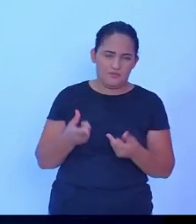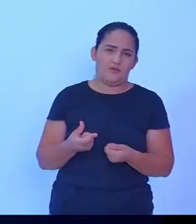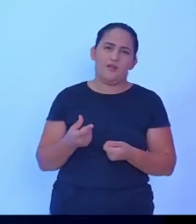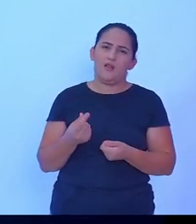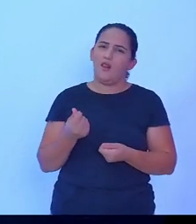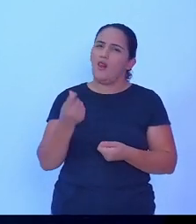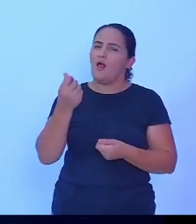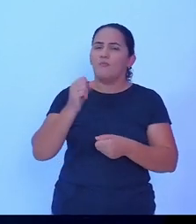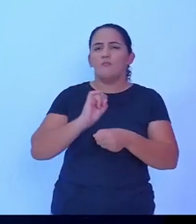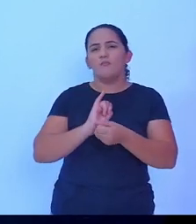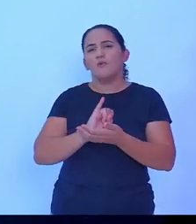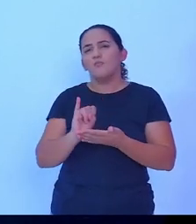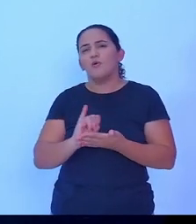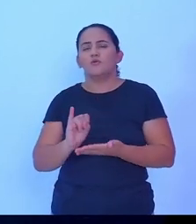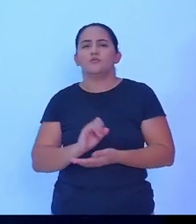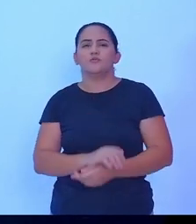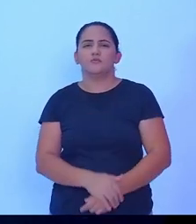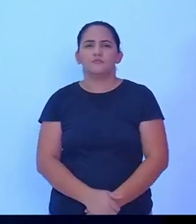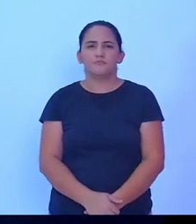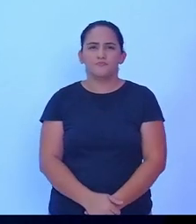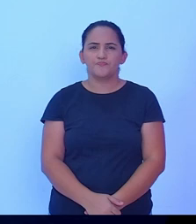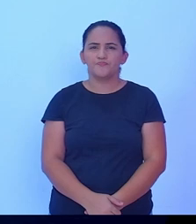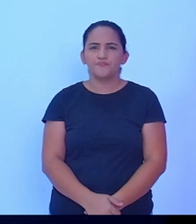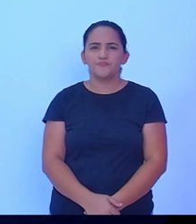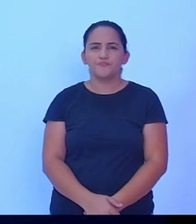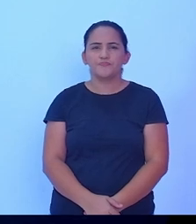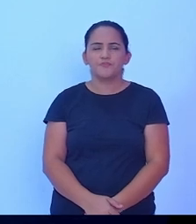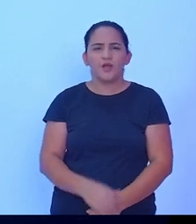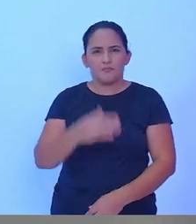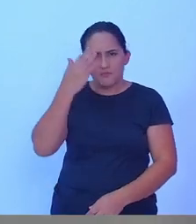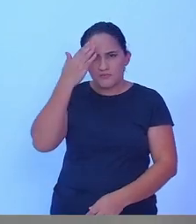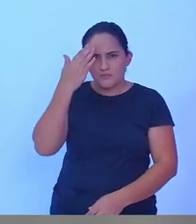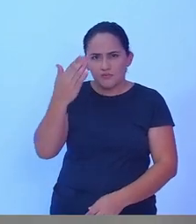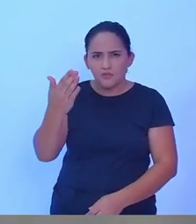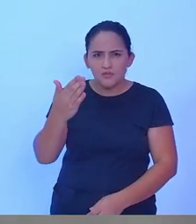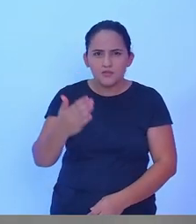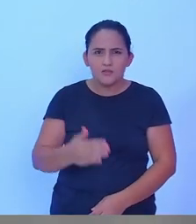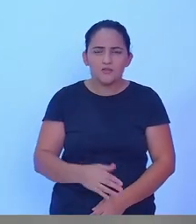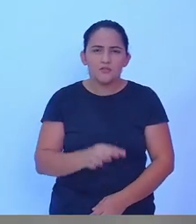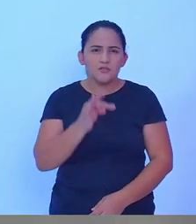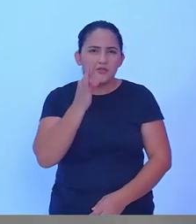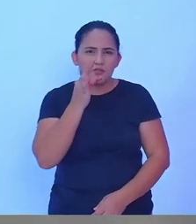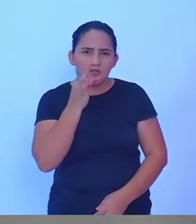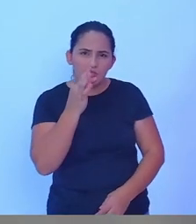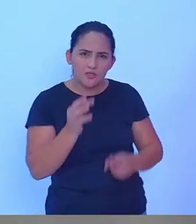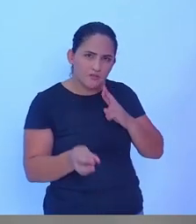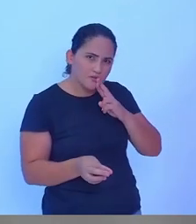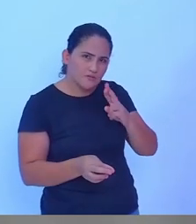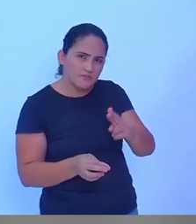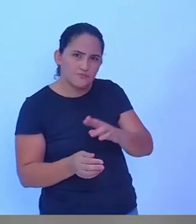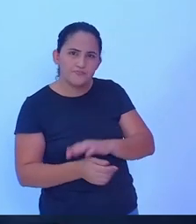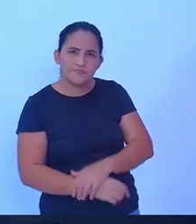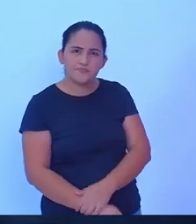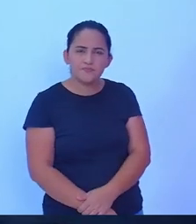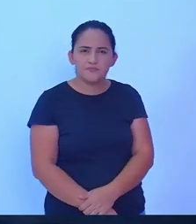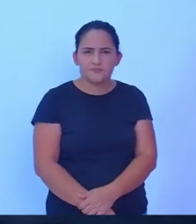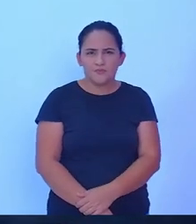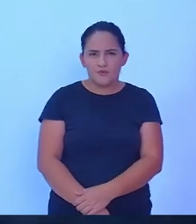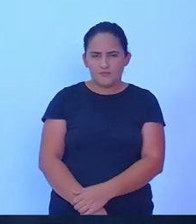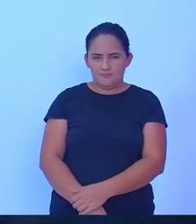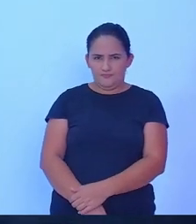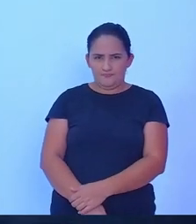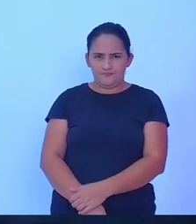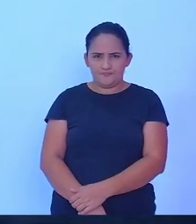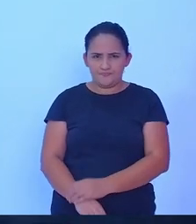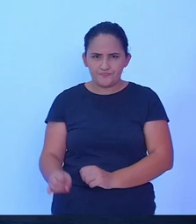imposto que a gente pode devolver para eles. Obrigado, candidato. Candidato Tiago, tem um minuto para a réplica. A importância